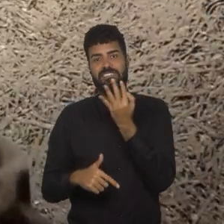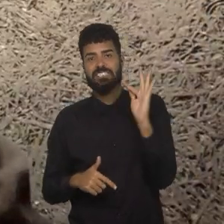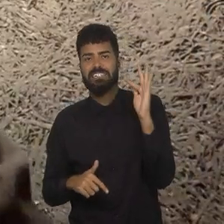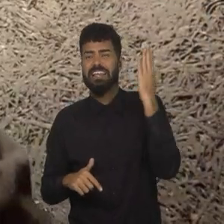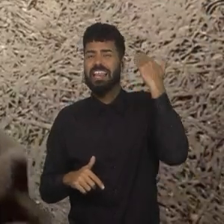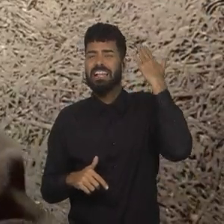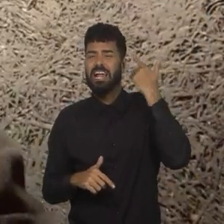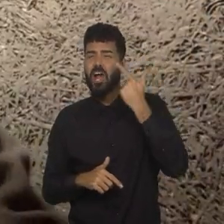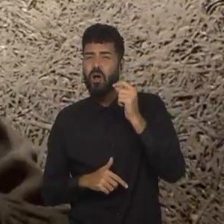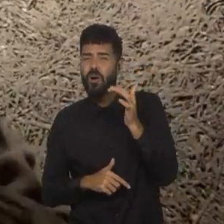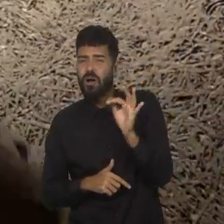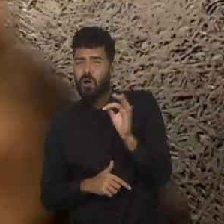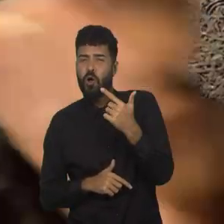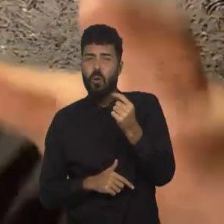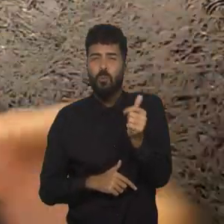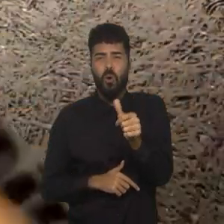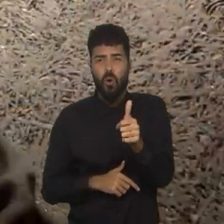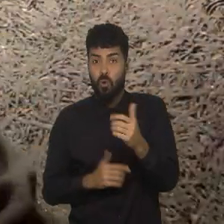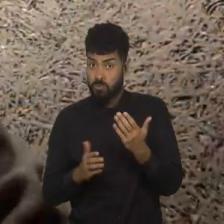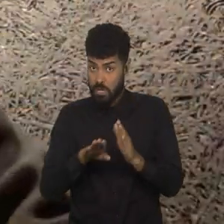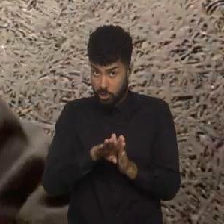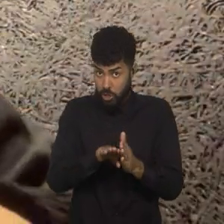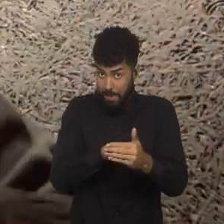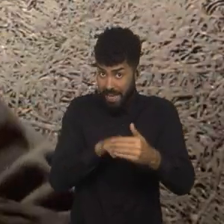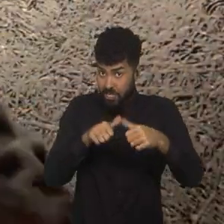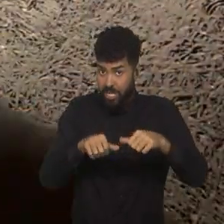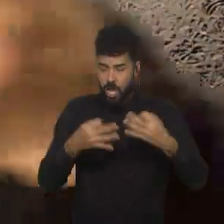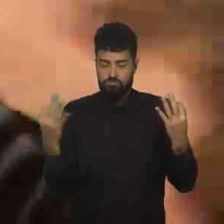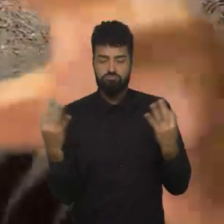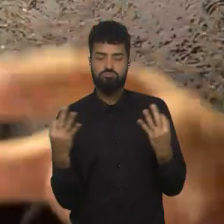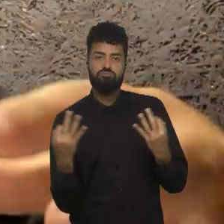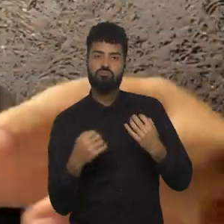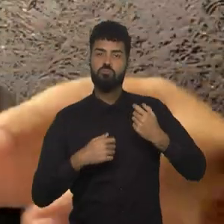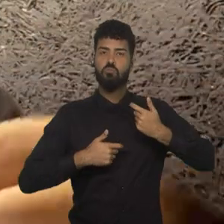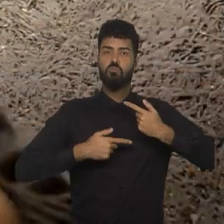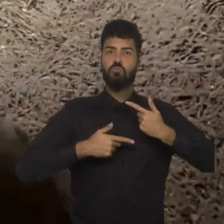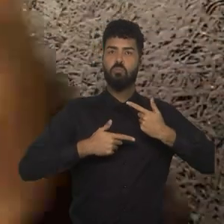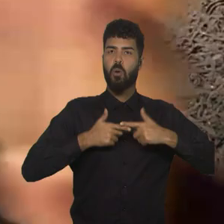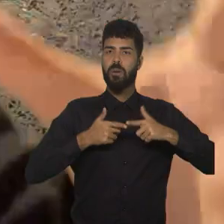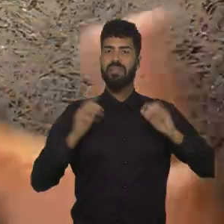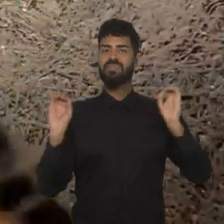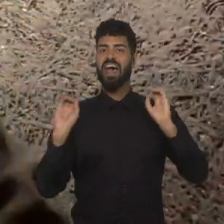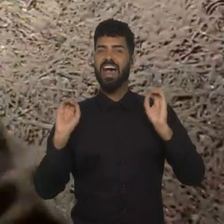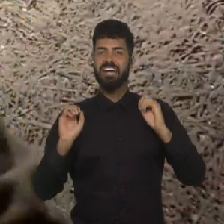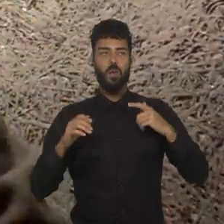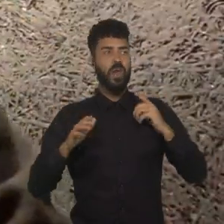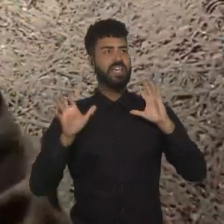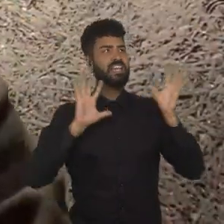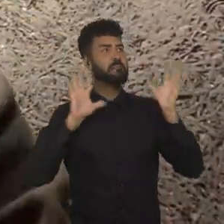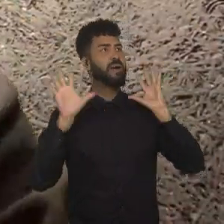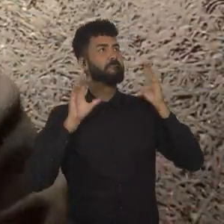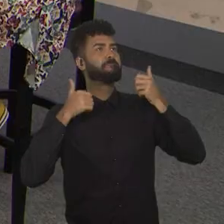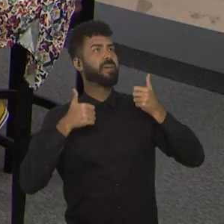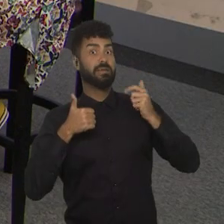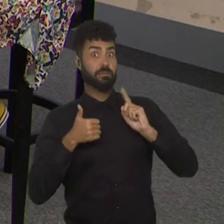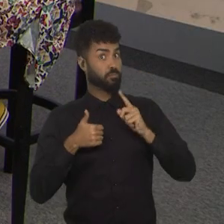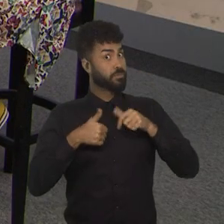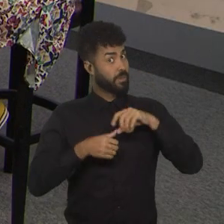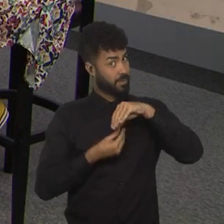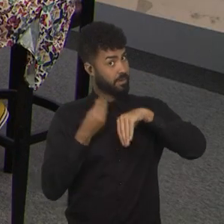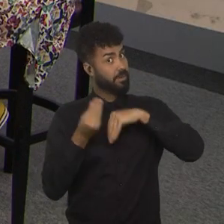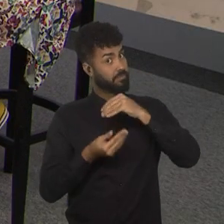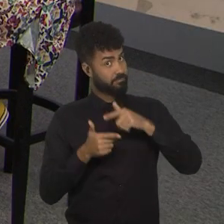2011, ou seja, a Jamaica também não chega, não chega no, na melhor dos ambientes, assim, para a Copa não. Um